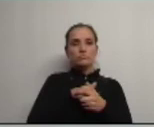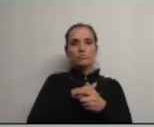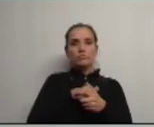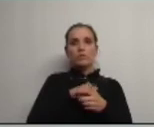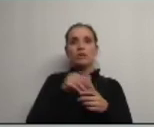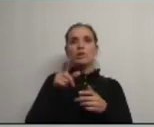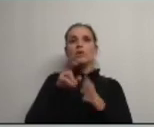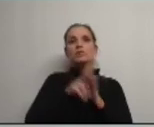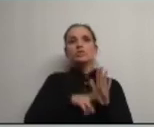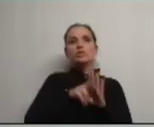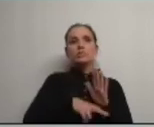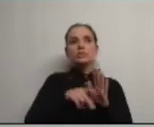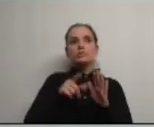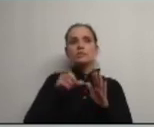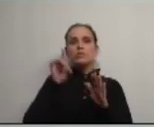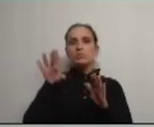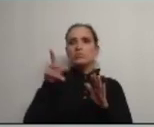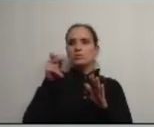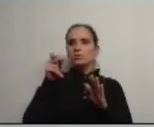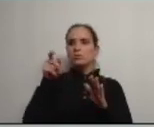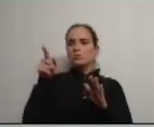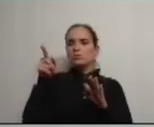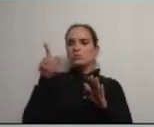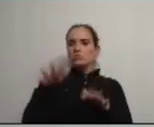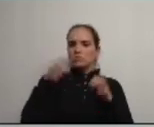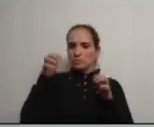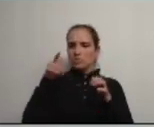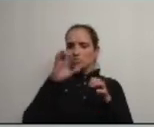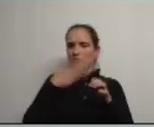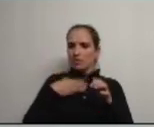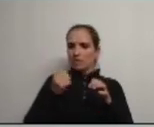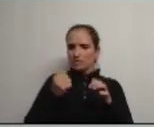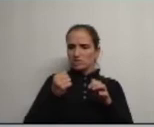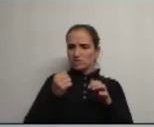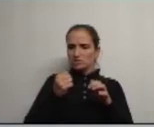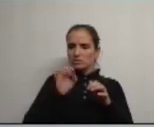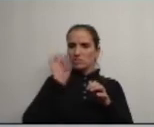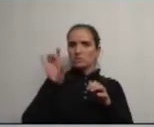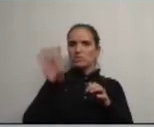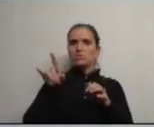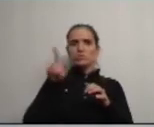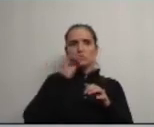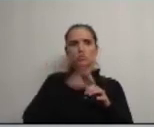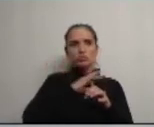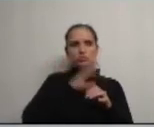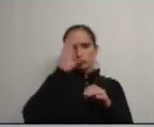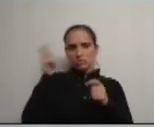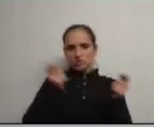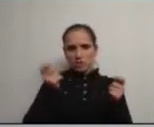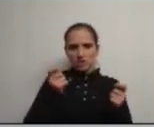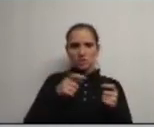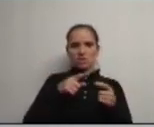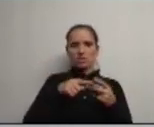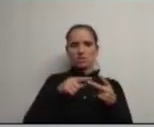registro ataca o Sr. Presidente da Assembleia Municipal feito pelo CDS a torta e a direita que o senhor não sabe gerir isto